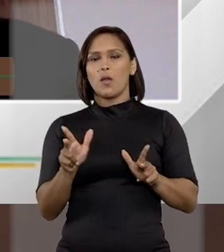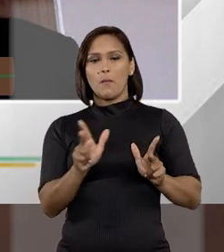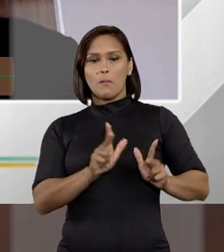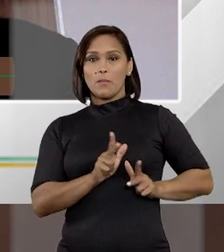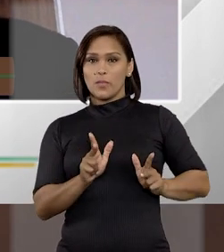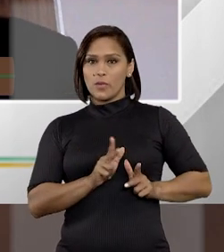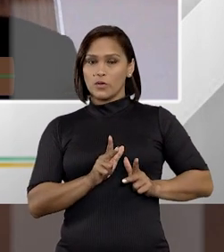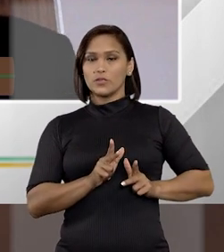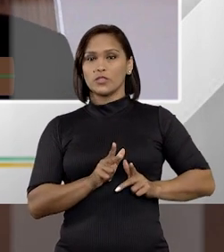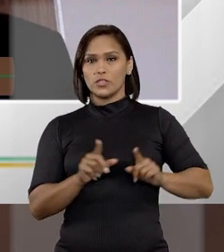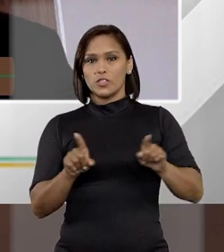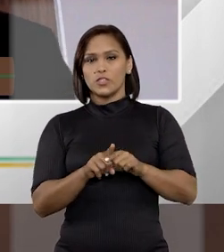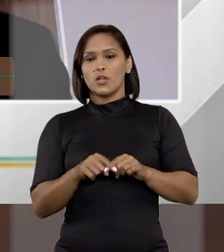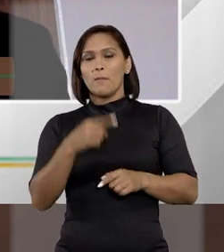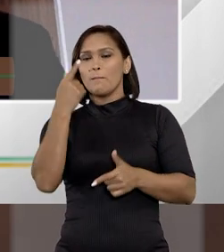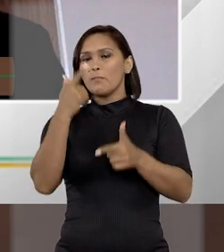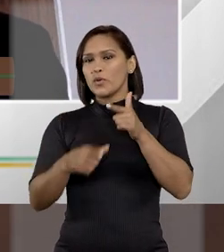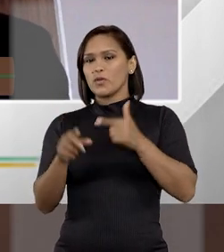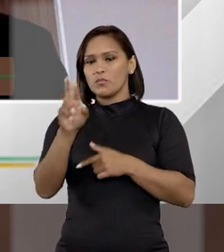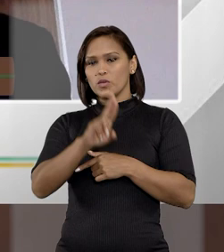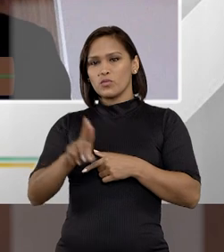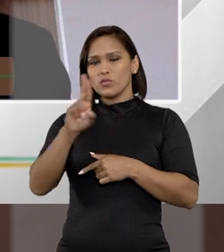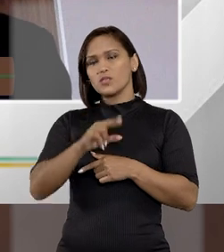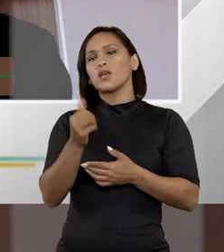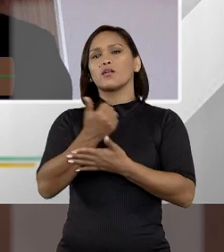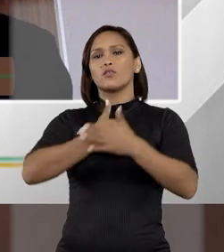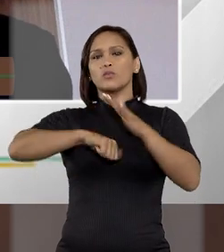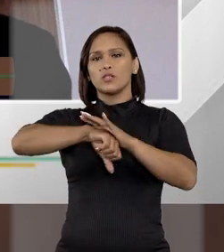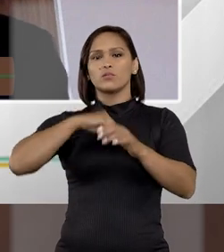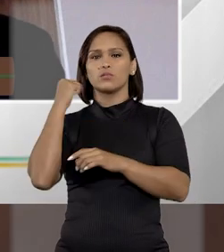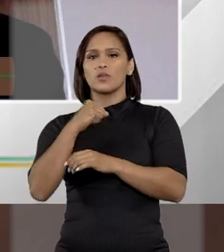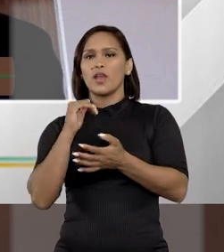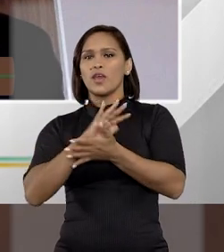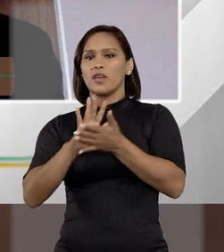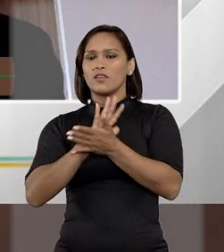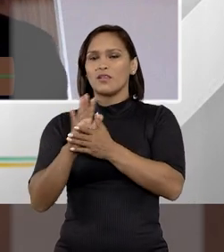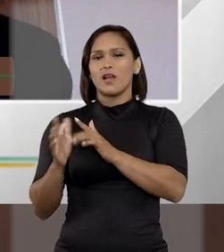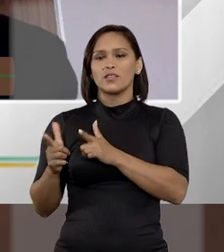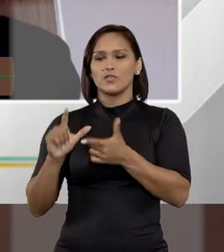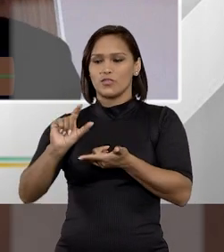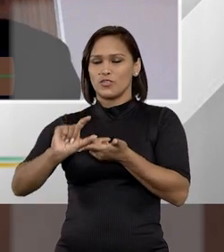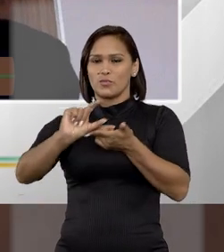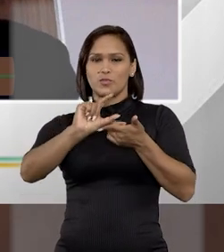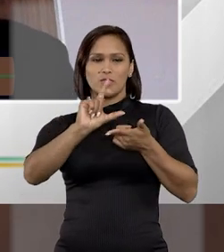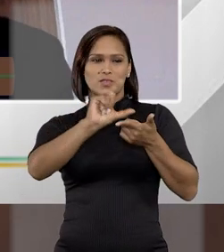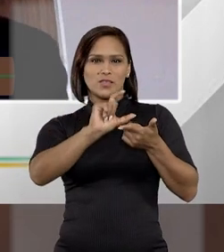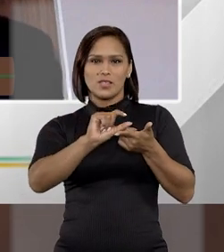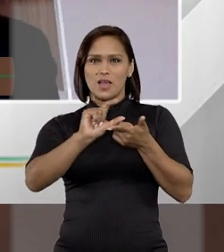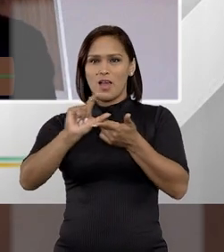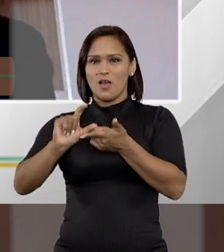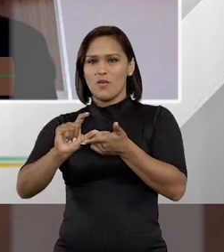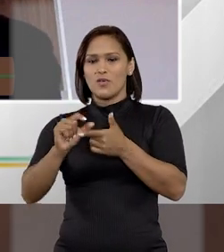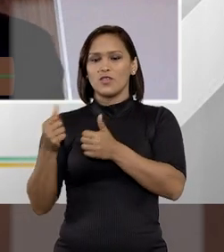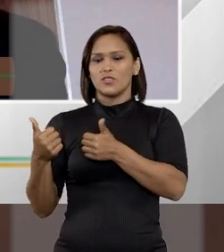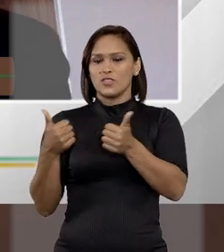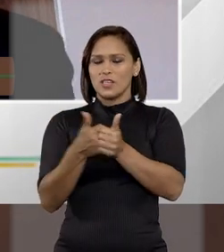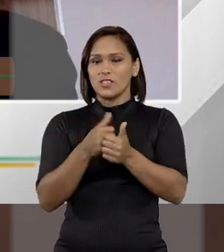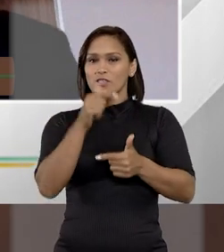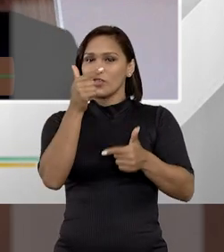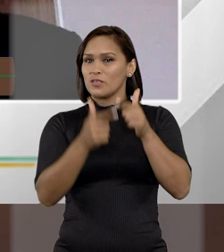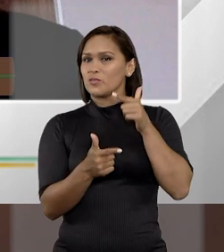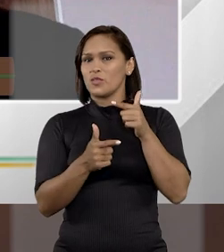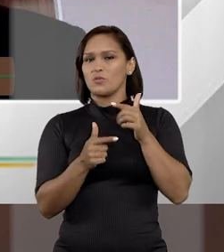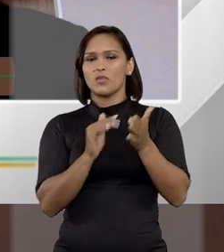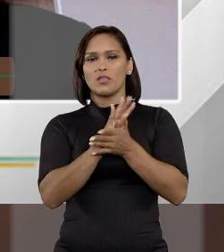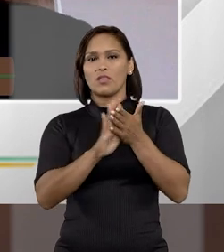porte de arma de fogo de uso proibido, como crime hediondo, e não fala nada de munição de uso proibido, não fala nada de acessório de uso